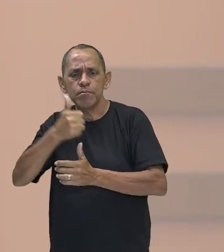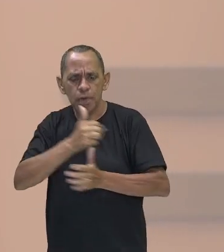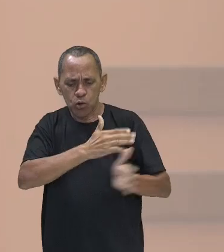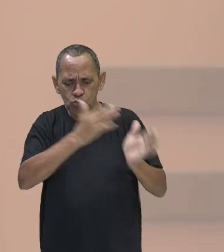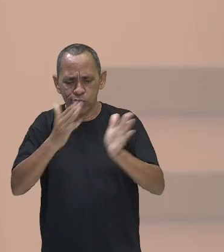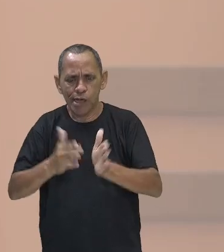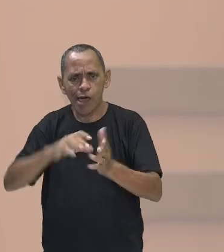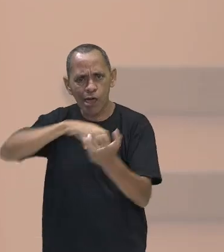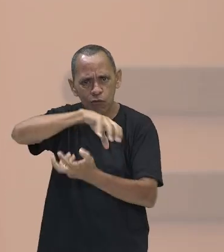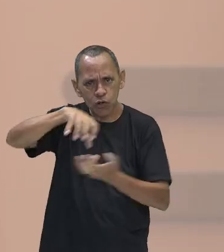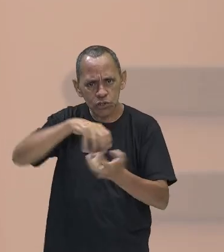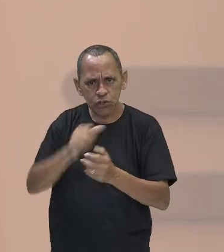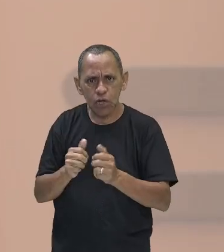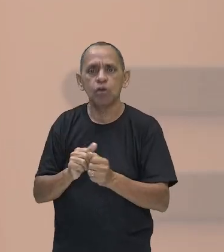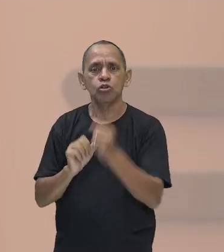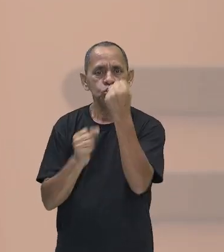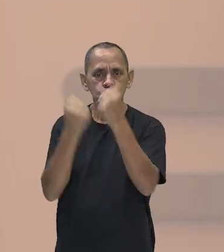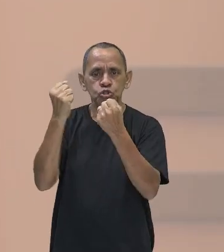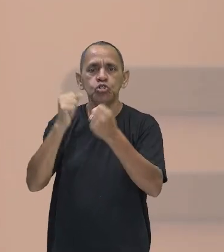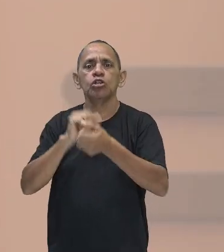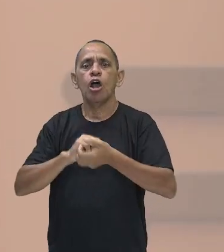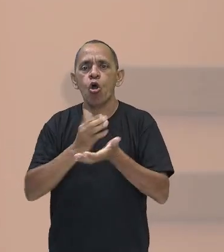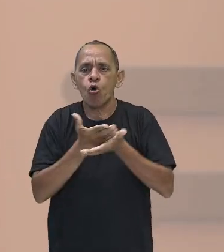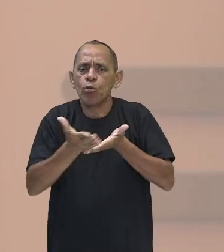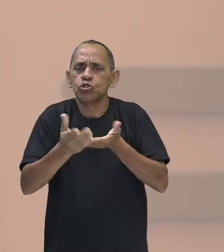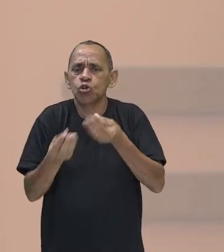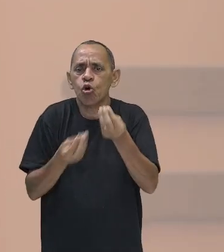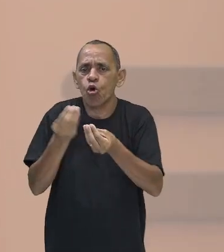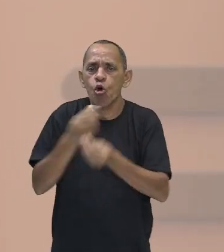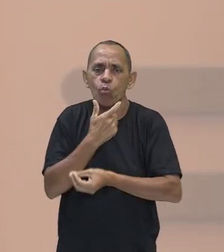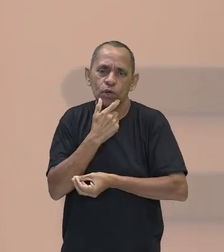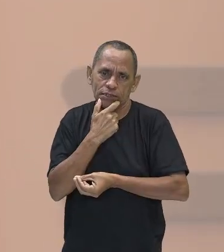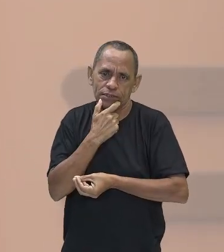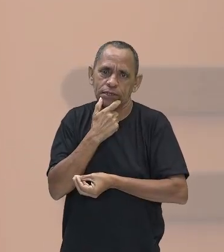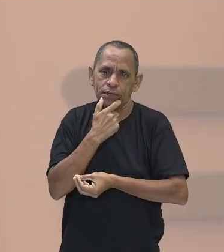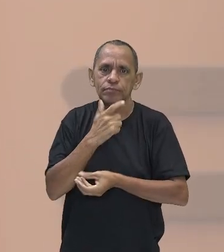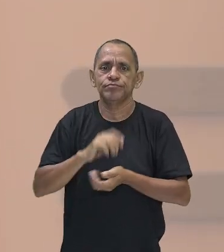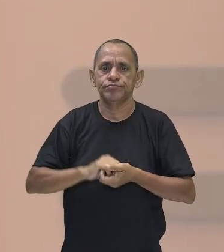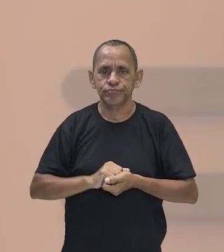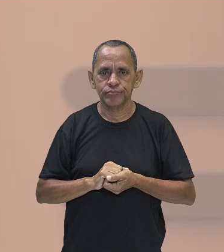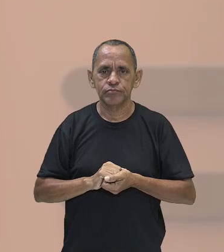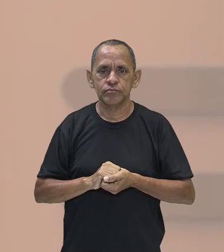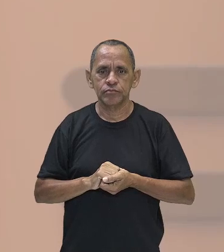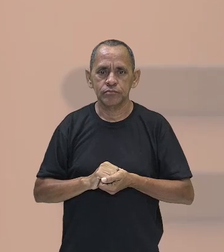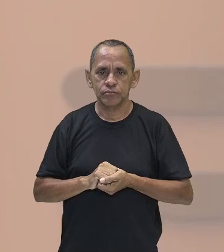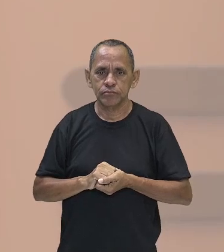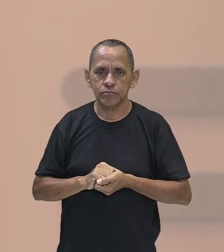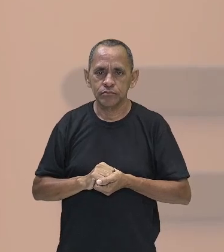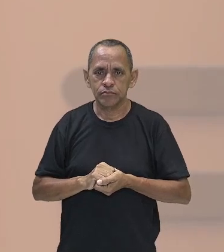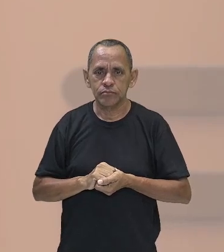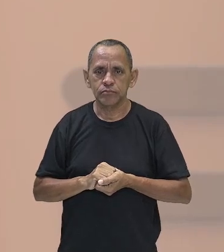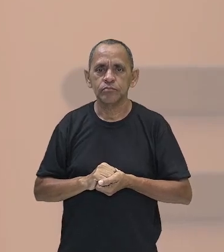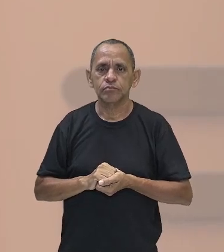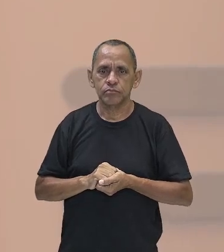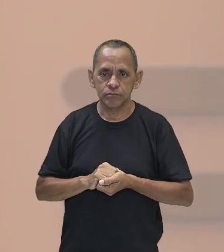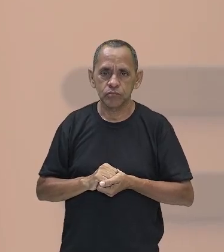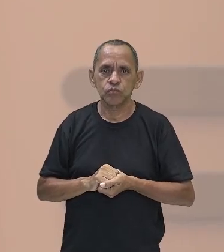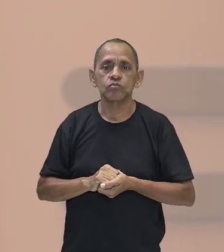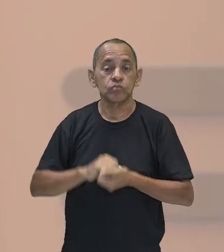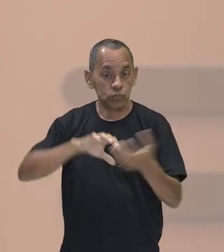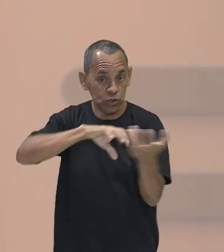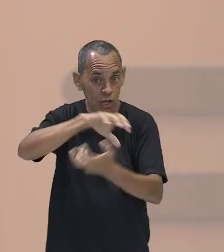Revolução Industrial, que teve como pioneirismo a Inglaterra, foi na Inglaterra a chamada o berço da Revolução Industrial.